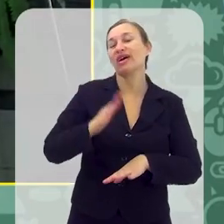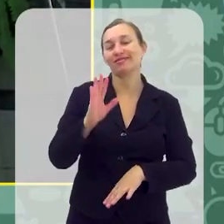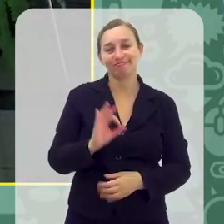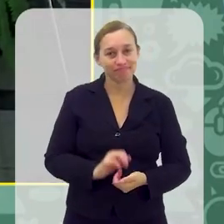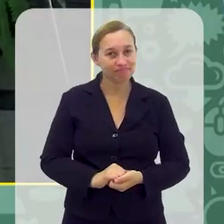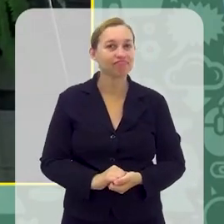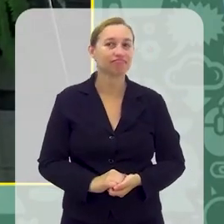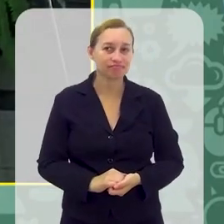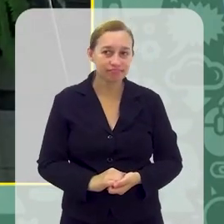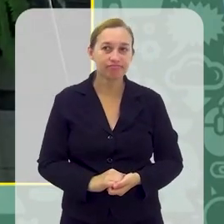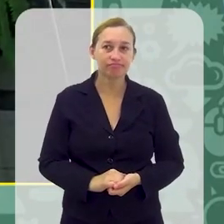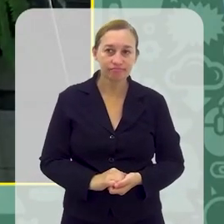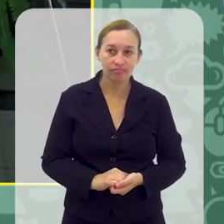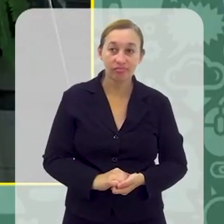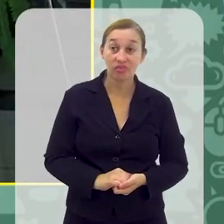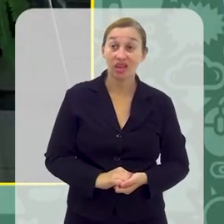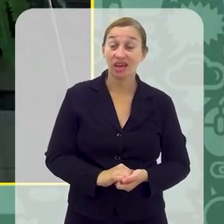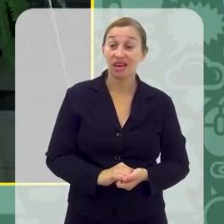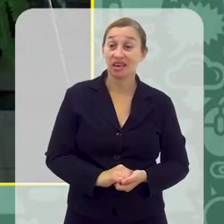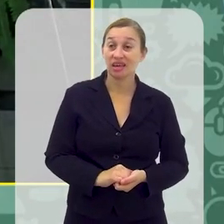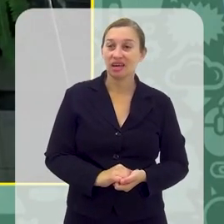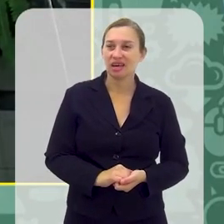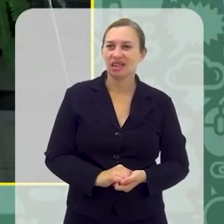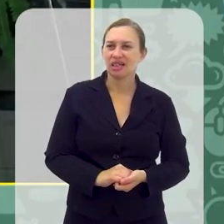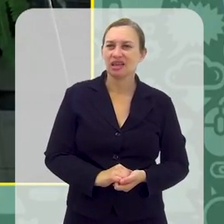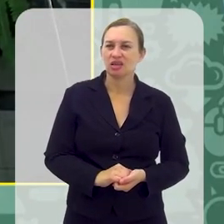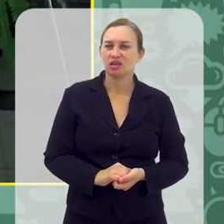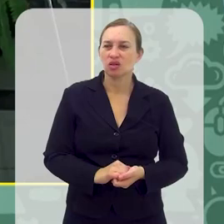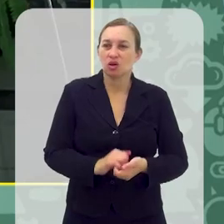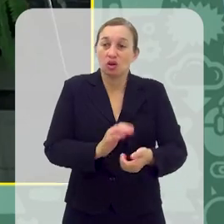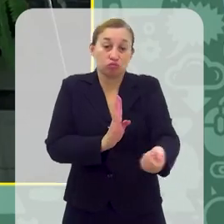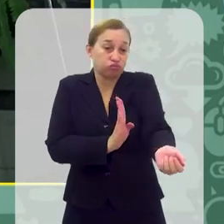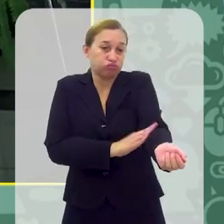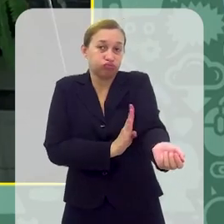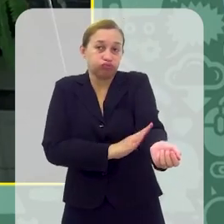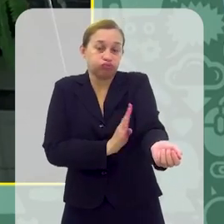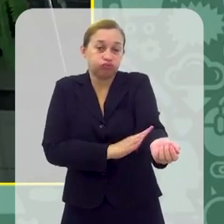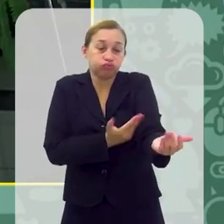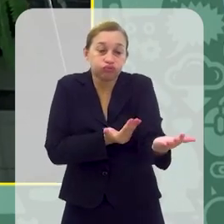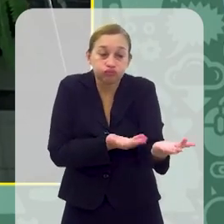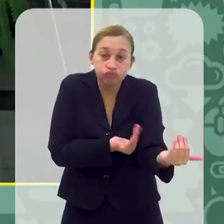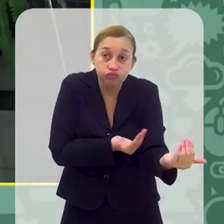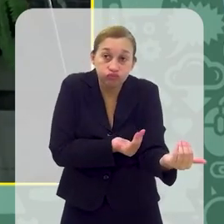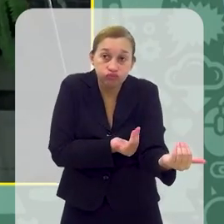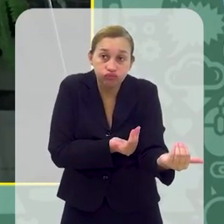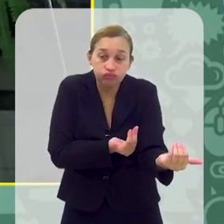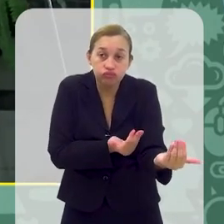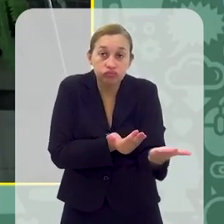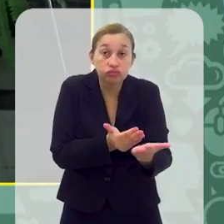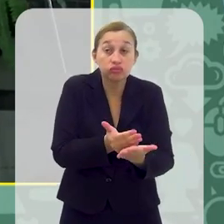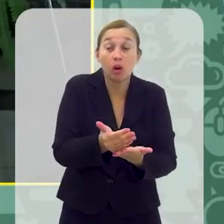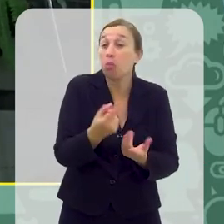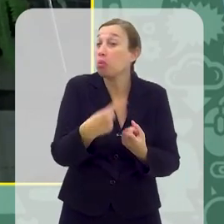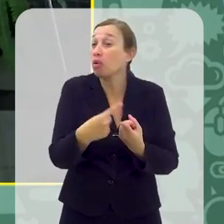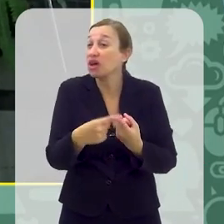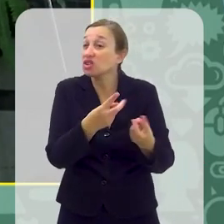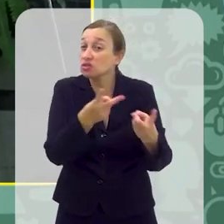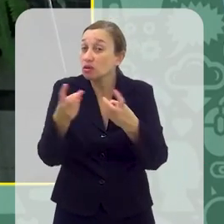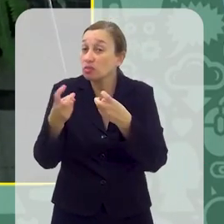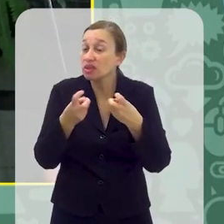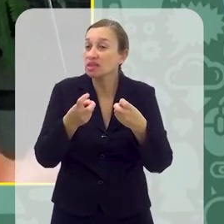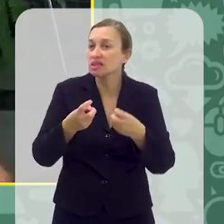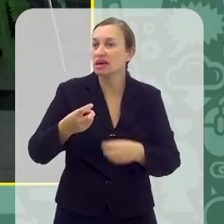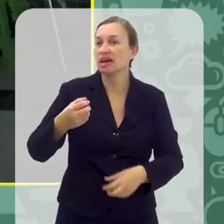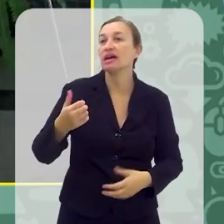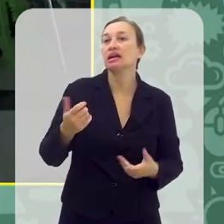que essa exposição mais intensa e maciça começa pelos jovens, se que hoje a gente já começa a ver também na